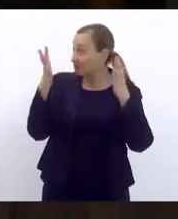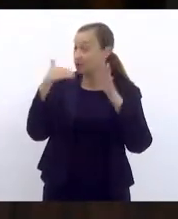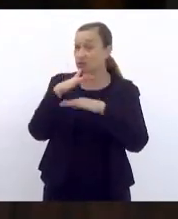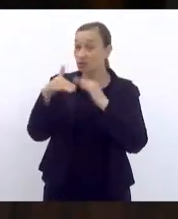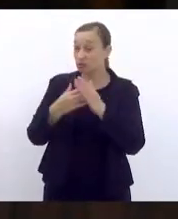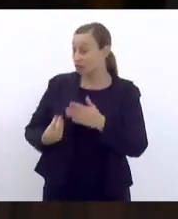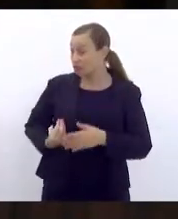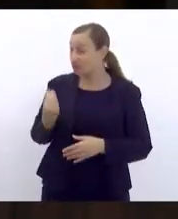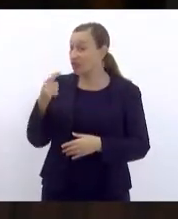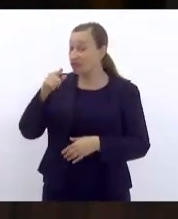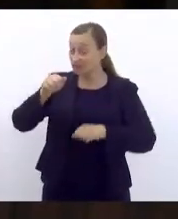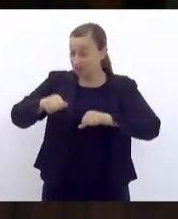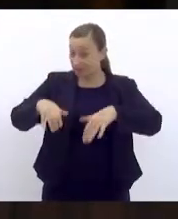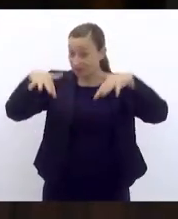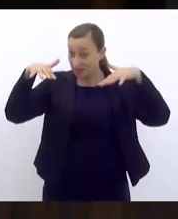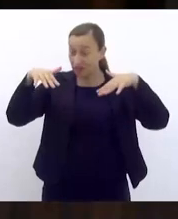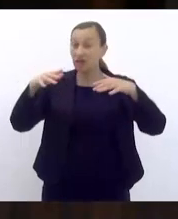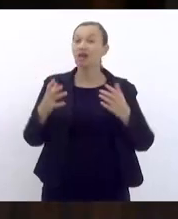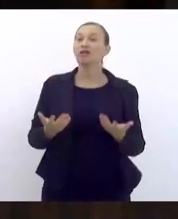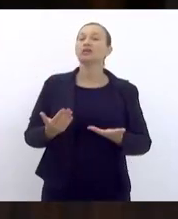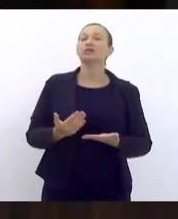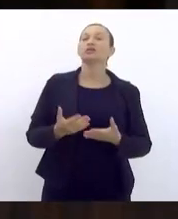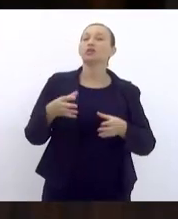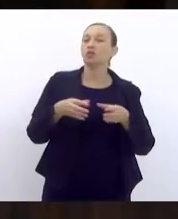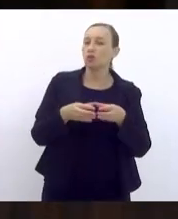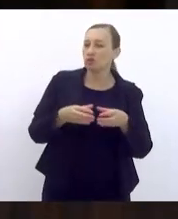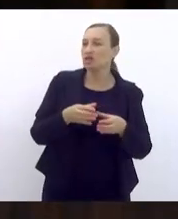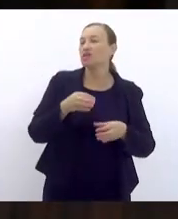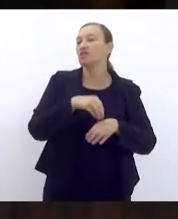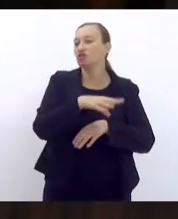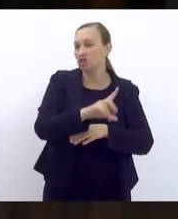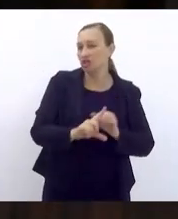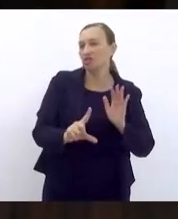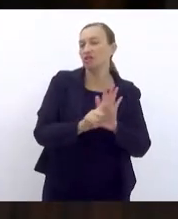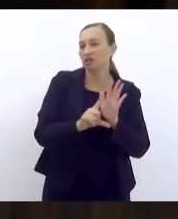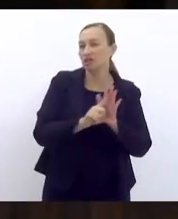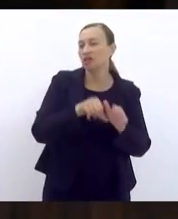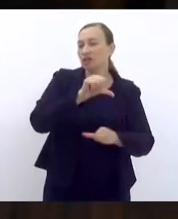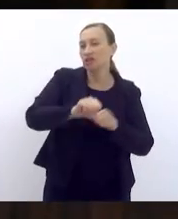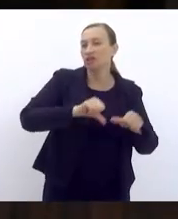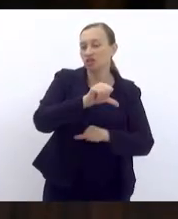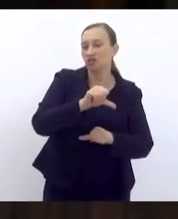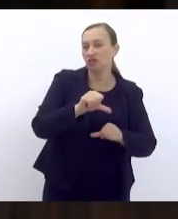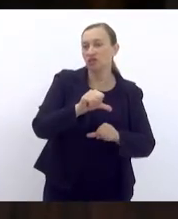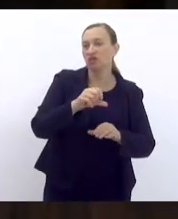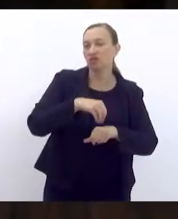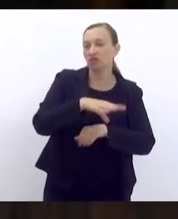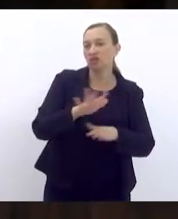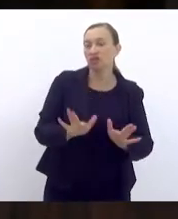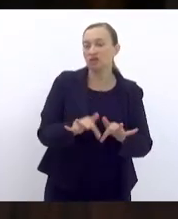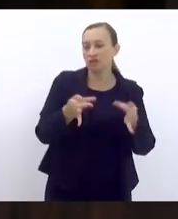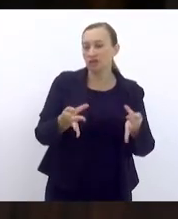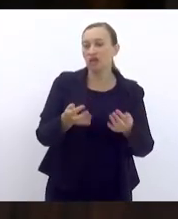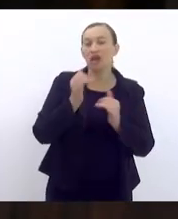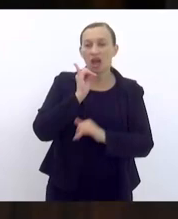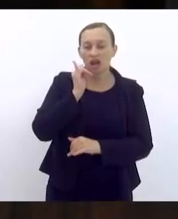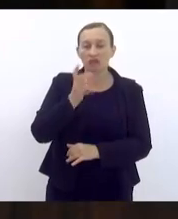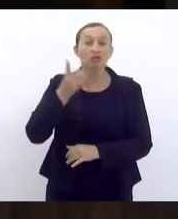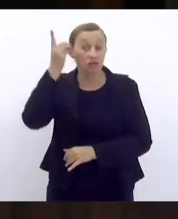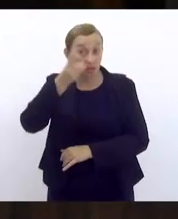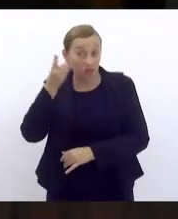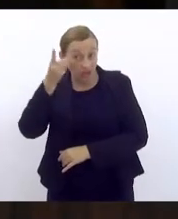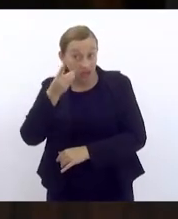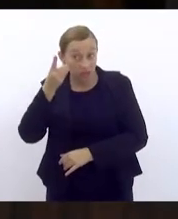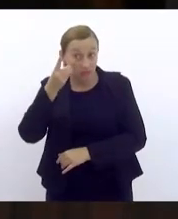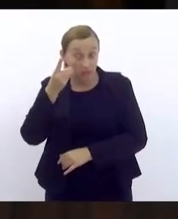nas galerias, pareceres as comissões de indicação legislativa para transformação em indicação simples, relator, deputado